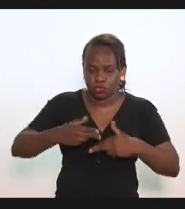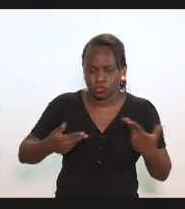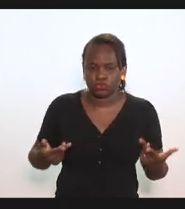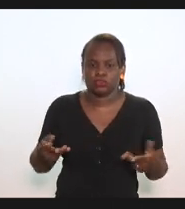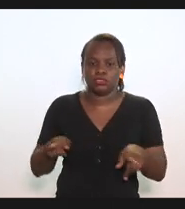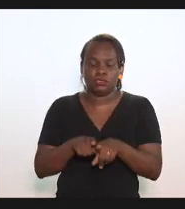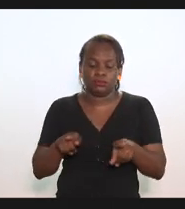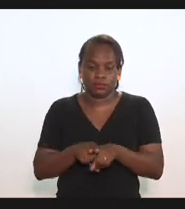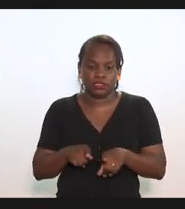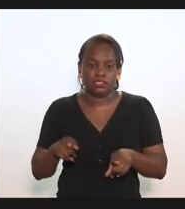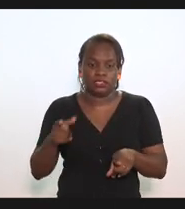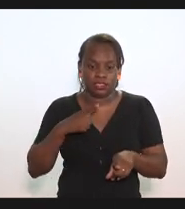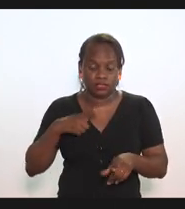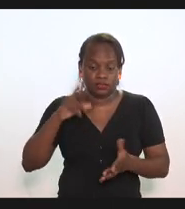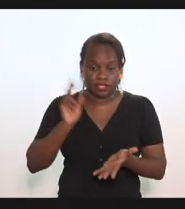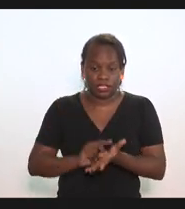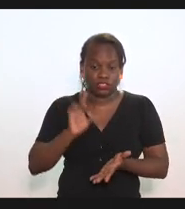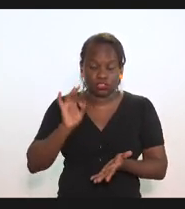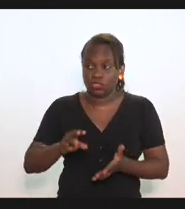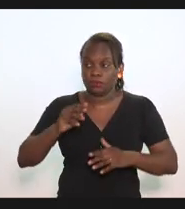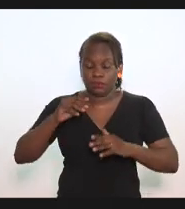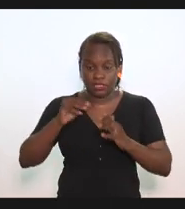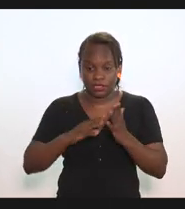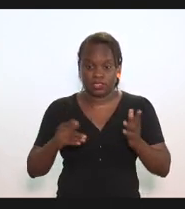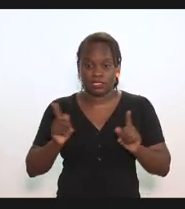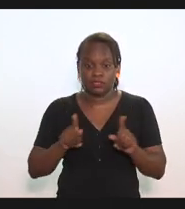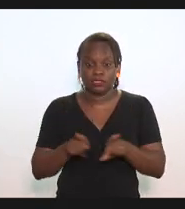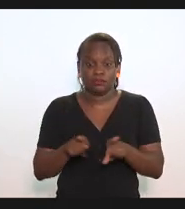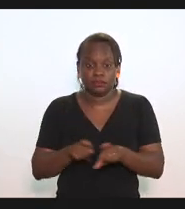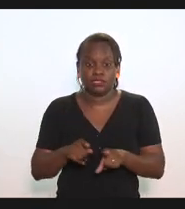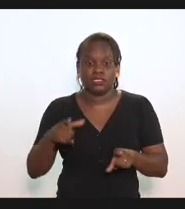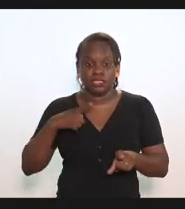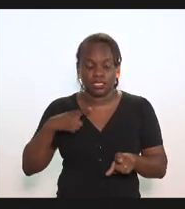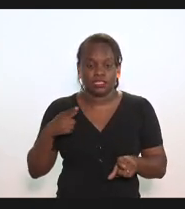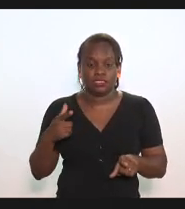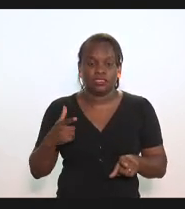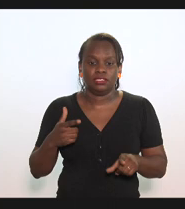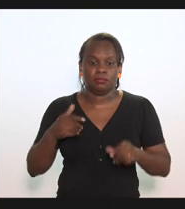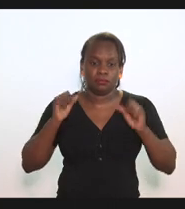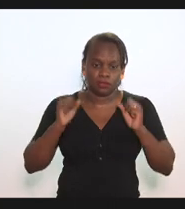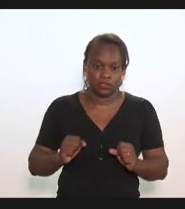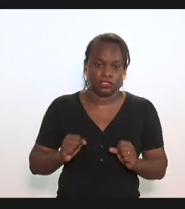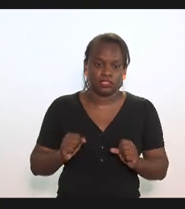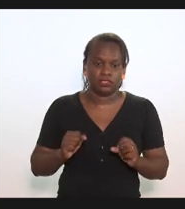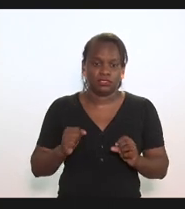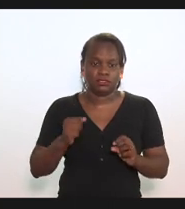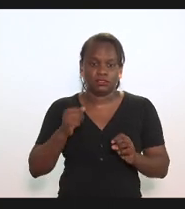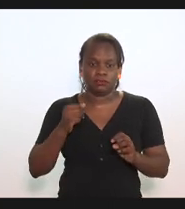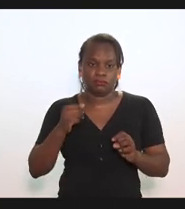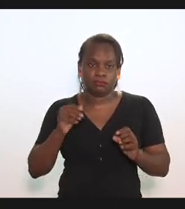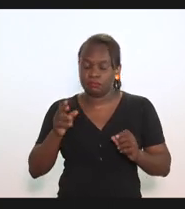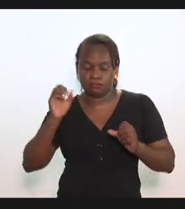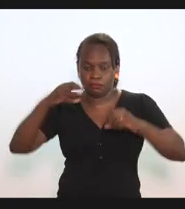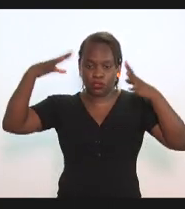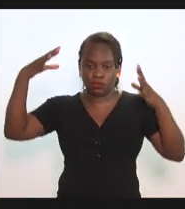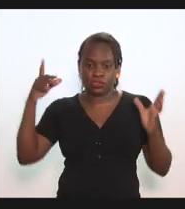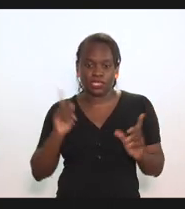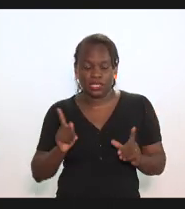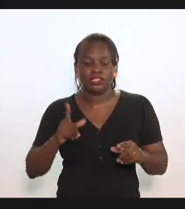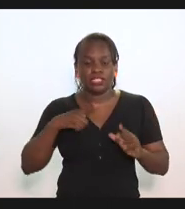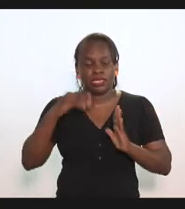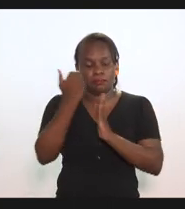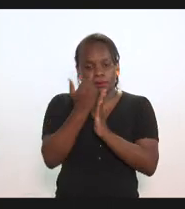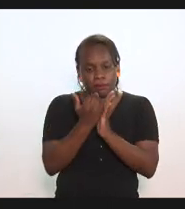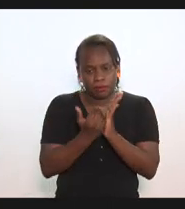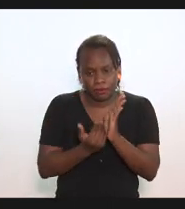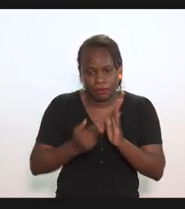também na verdade não é só a matriz de sumo-produto porque ela também não é um pó de pilim-pim-pim é a matriz de sumo